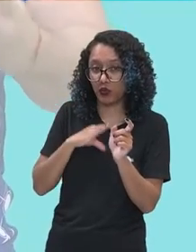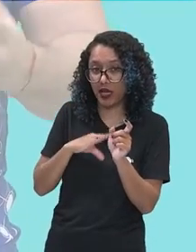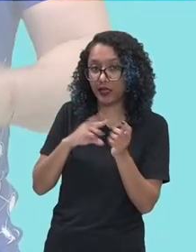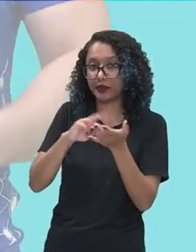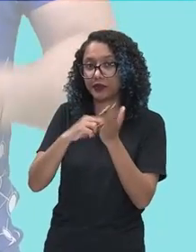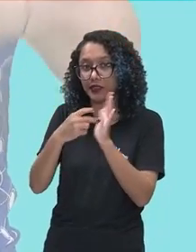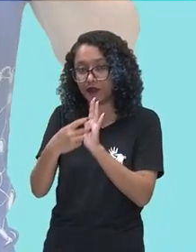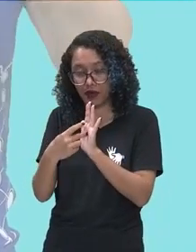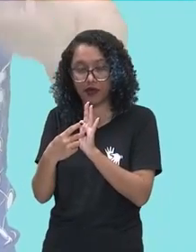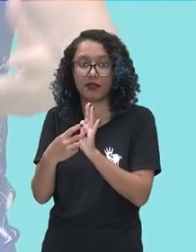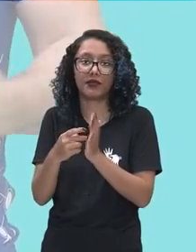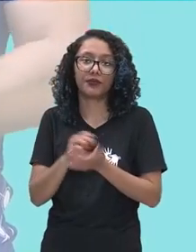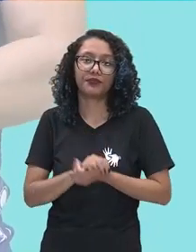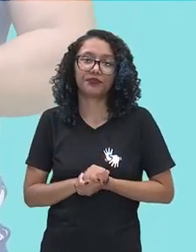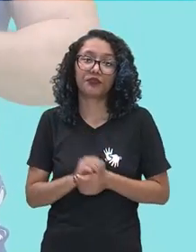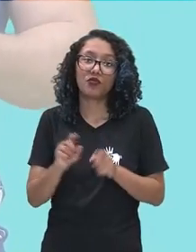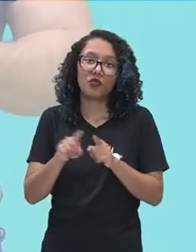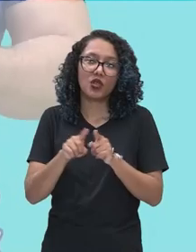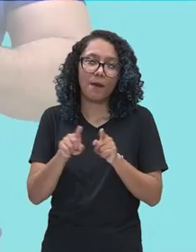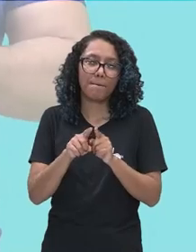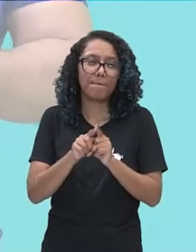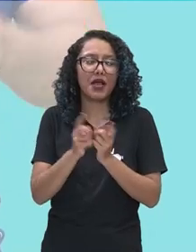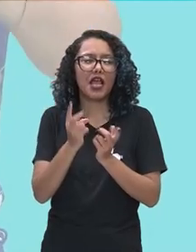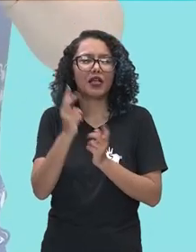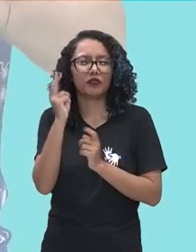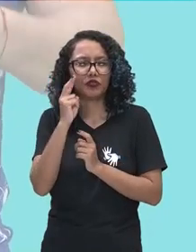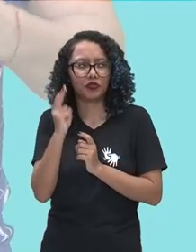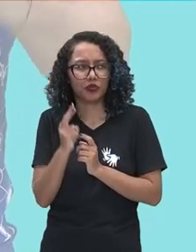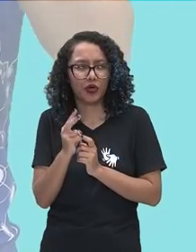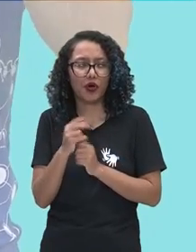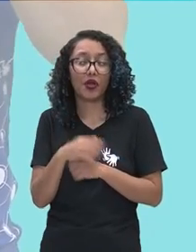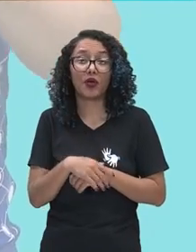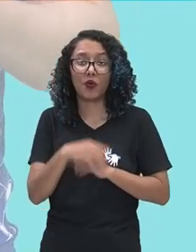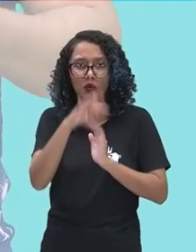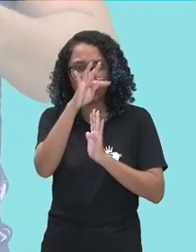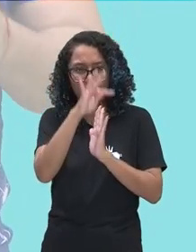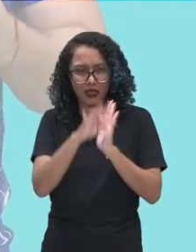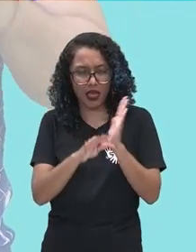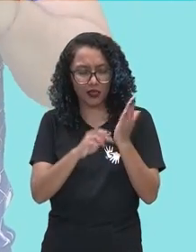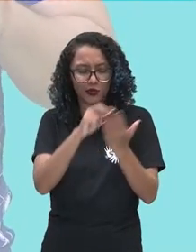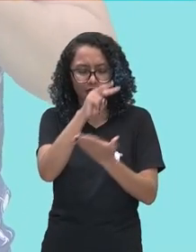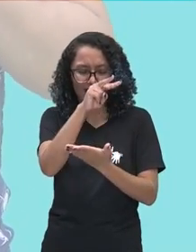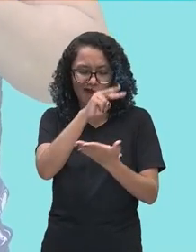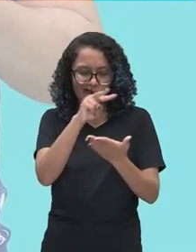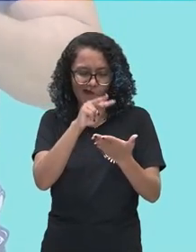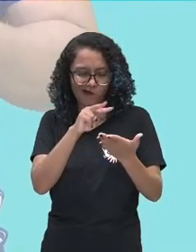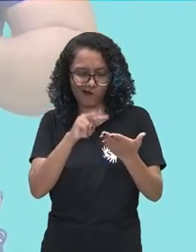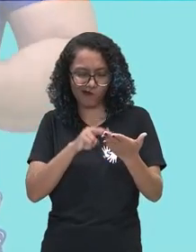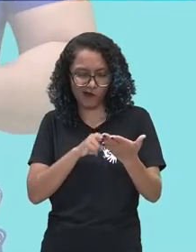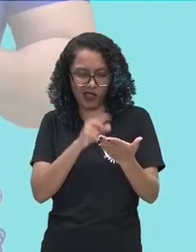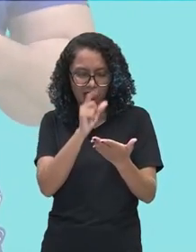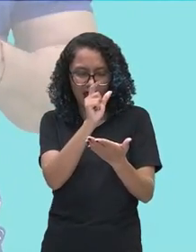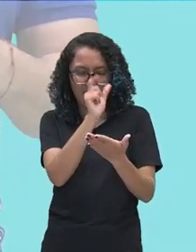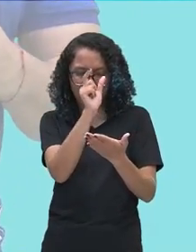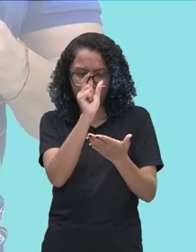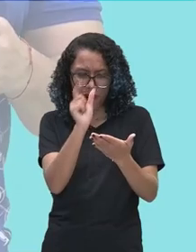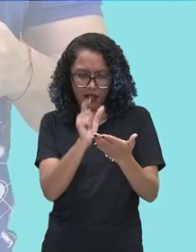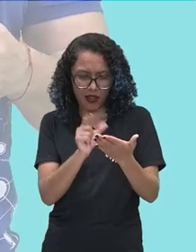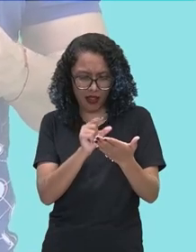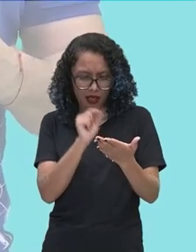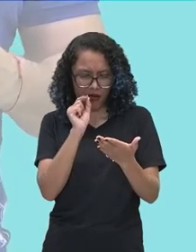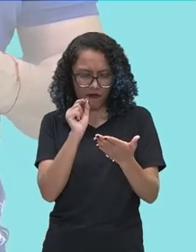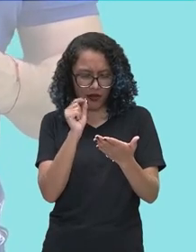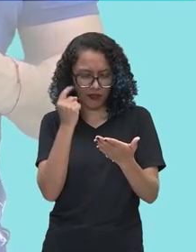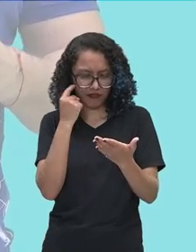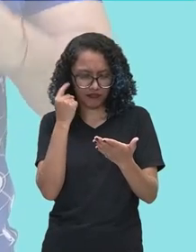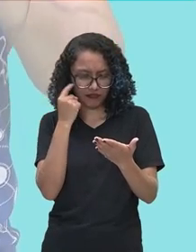historical, histórico. Então, pega esse texto e começa a observar todas essas palavrinhas que elas vão te